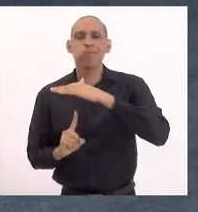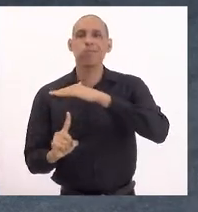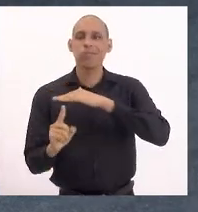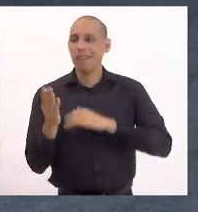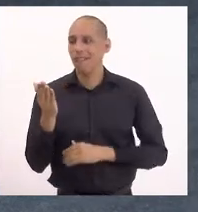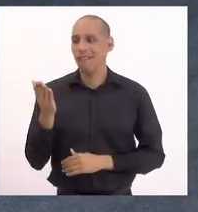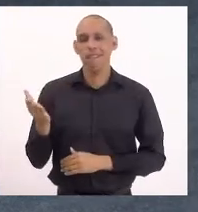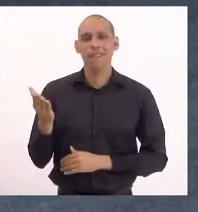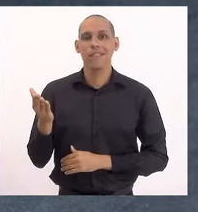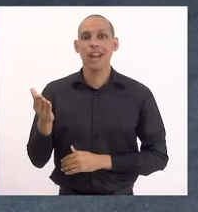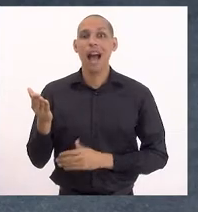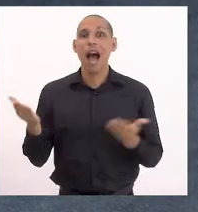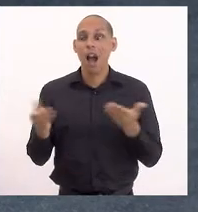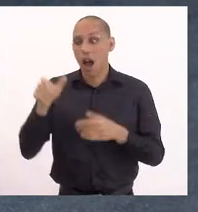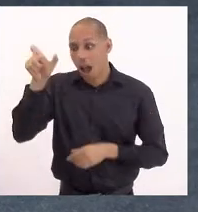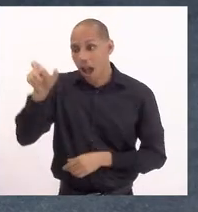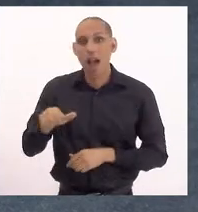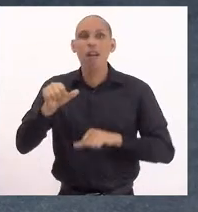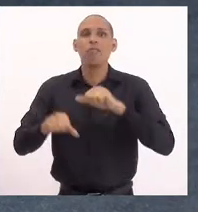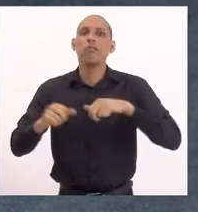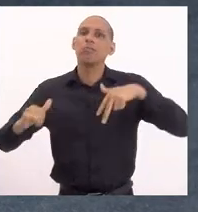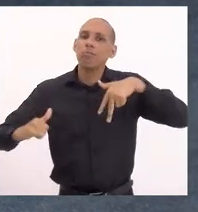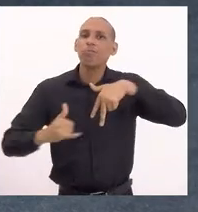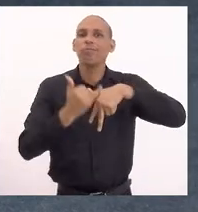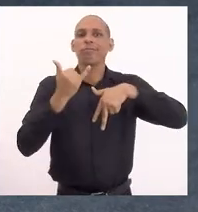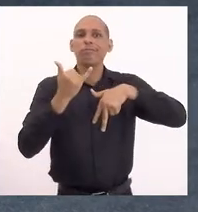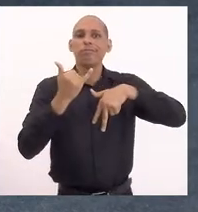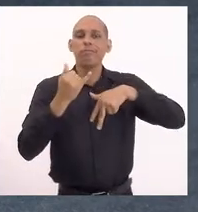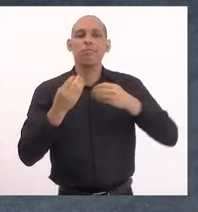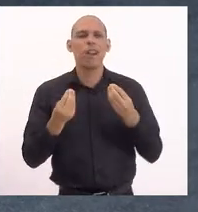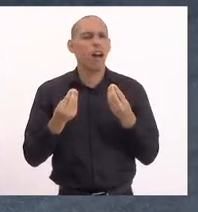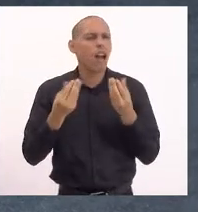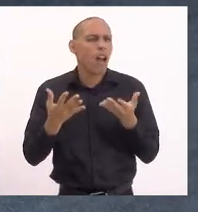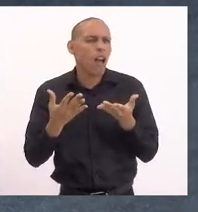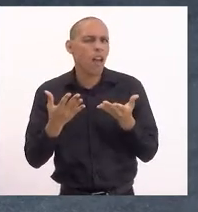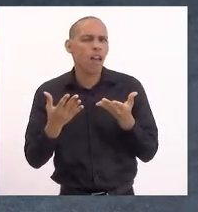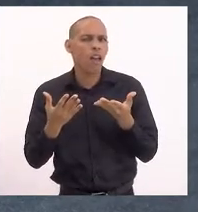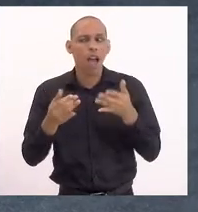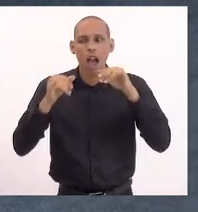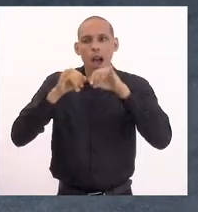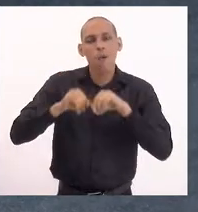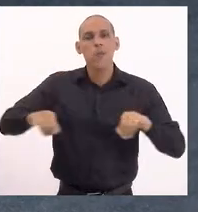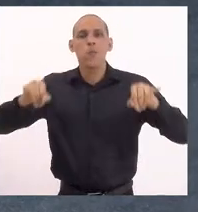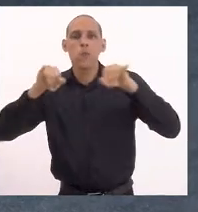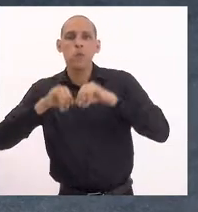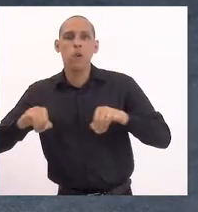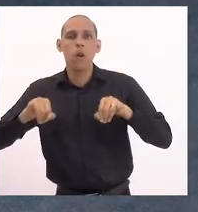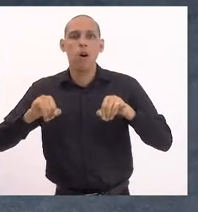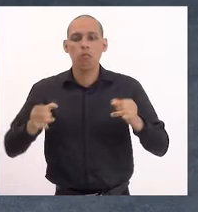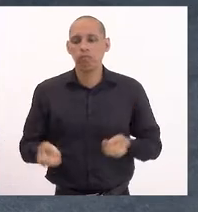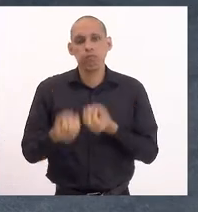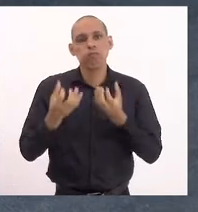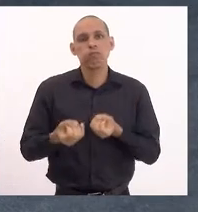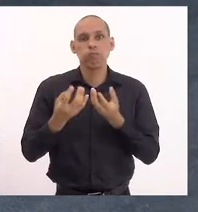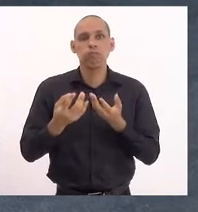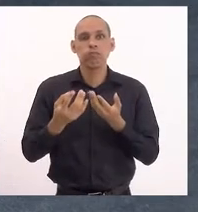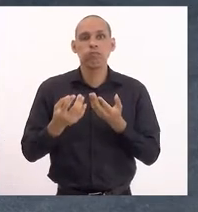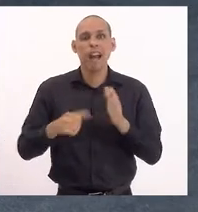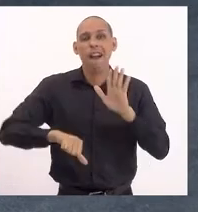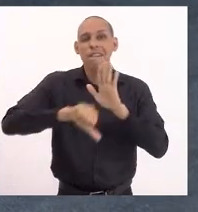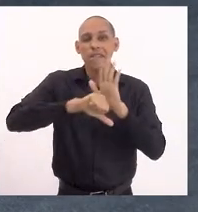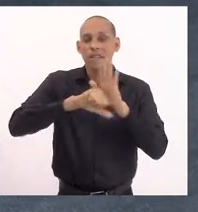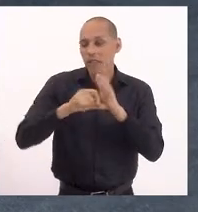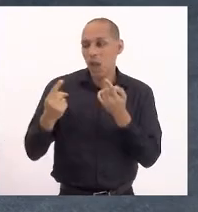figurar como vítima de modo a possibilitar a consolidação e divulgação dos dados relacionados aos crimes praticados contra essas